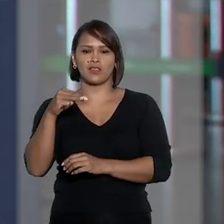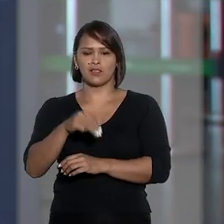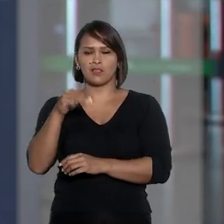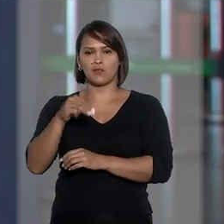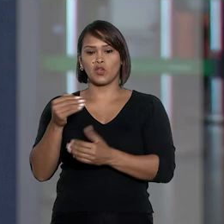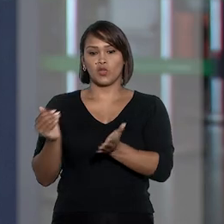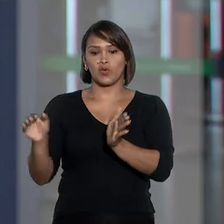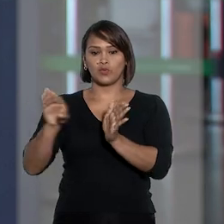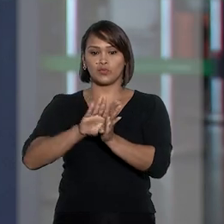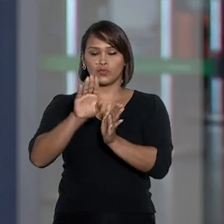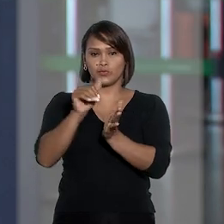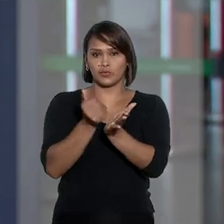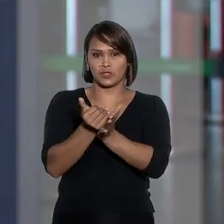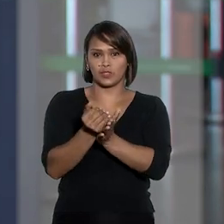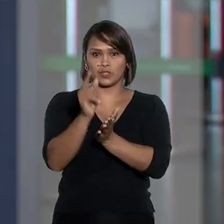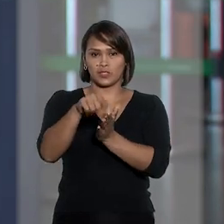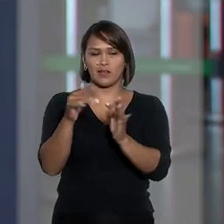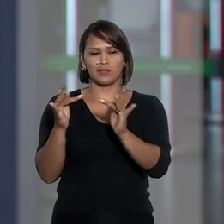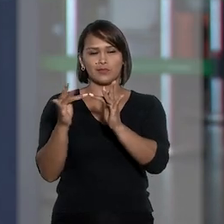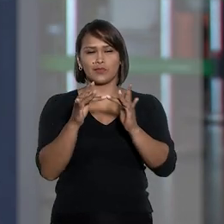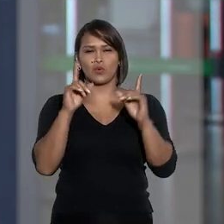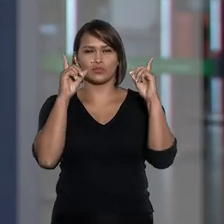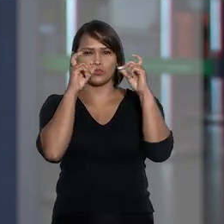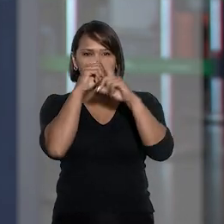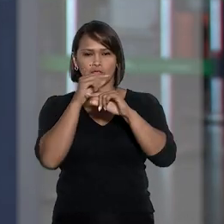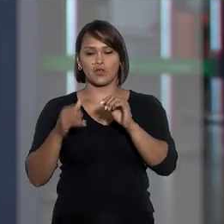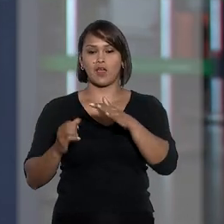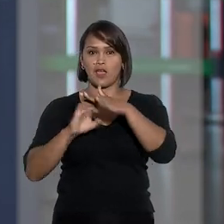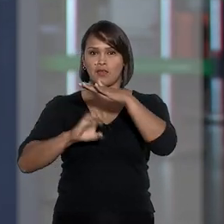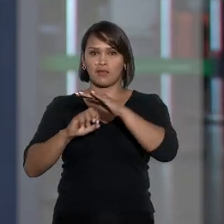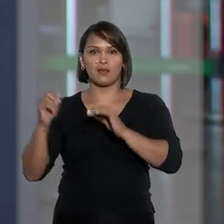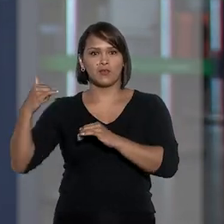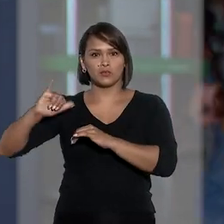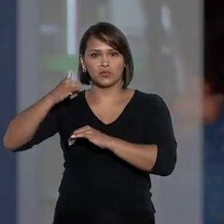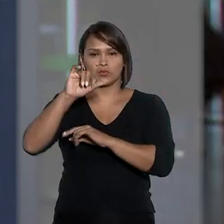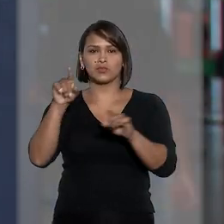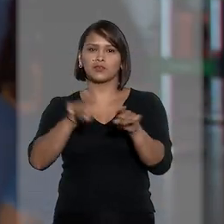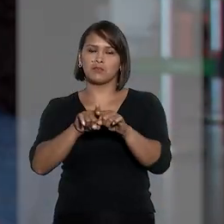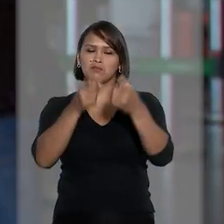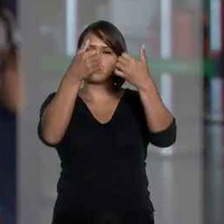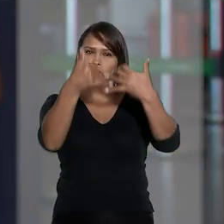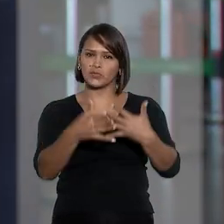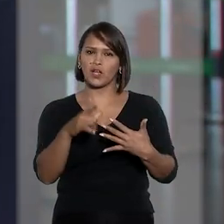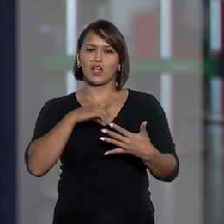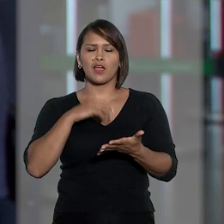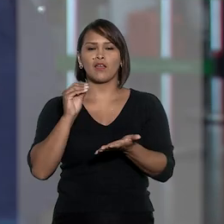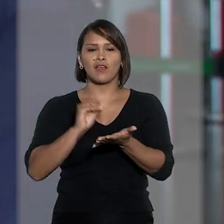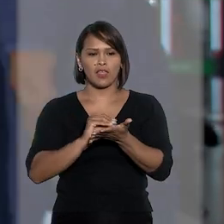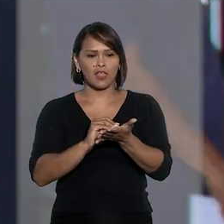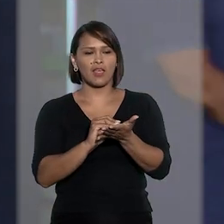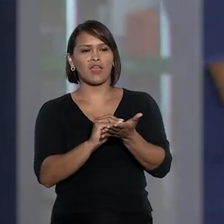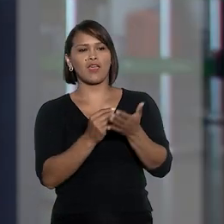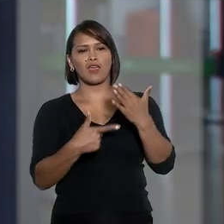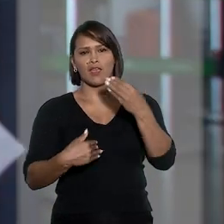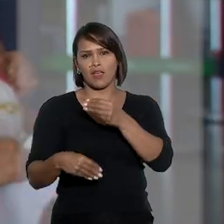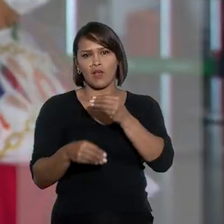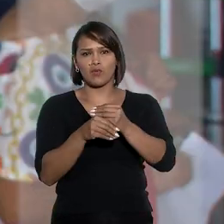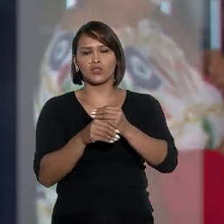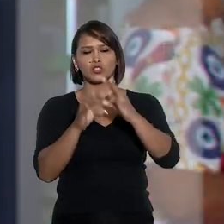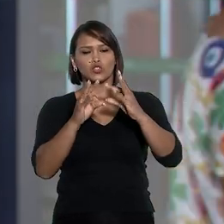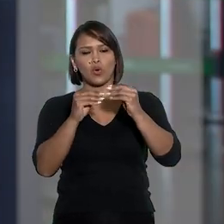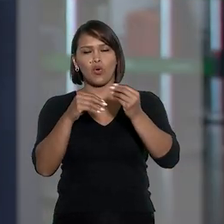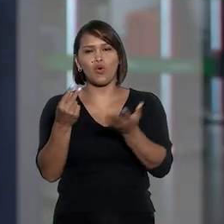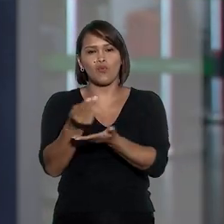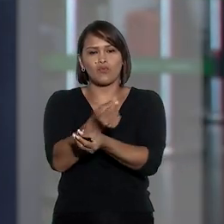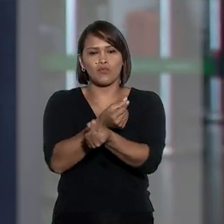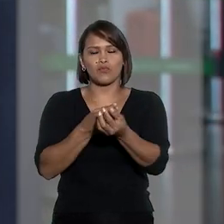minutos na partida e inviabilizou a conexão. A empresa aérea alegou também que houve prestação de assistência ao menor e cobertura